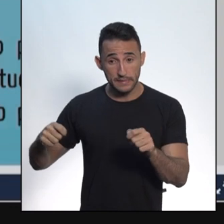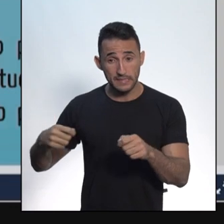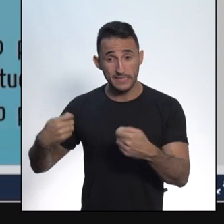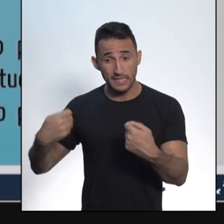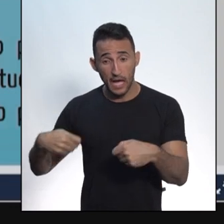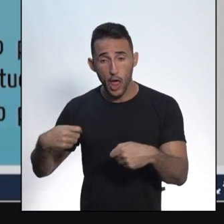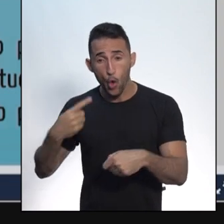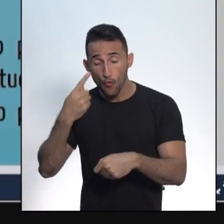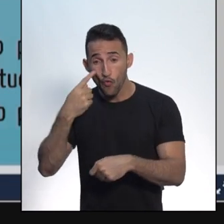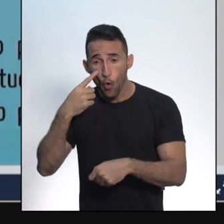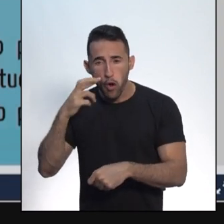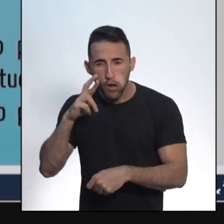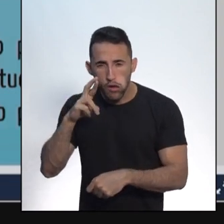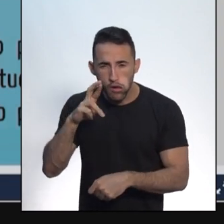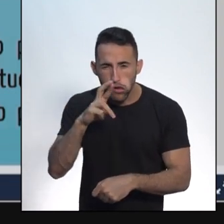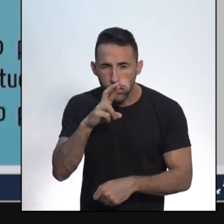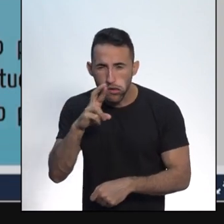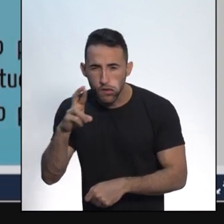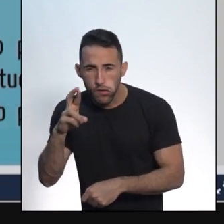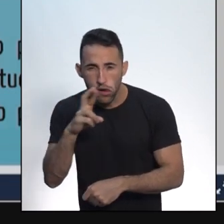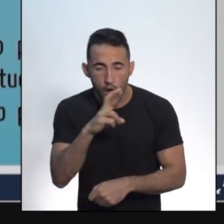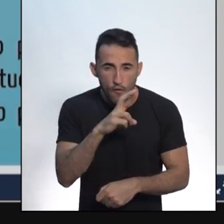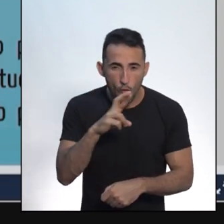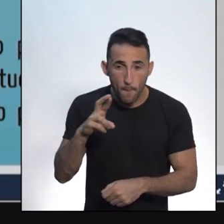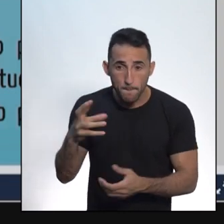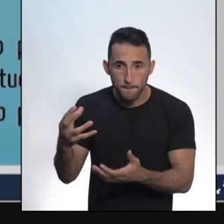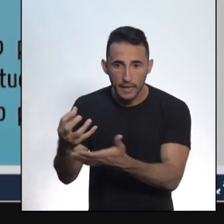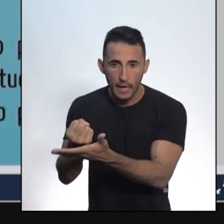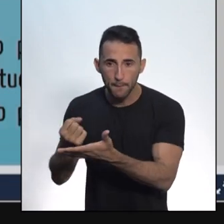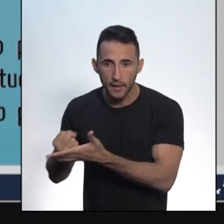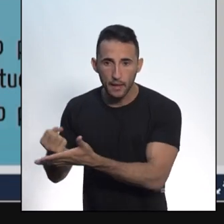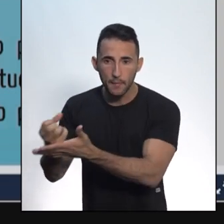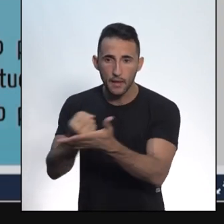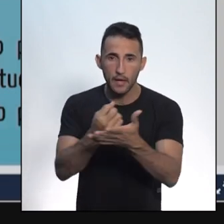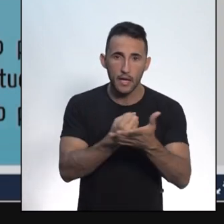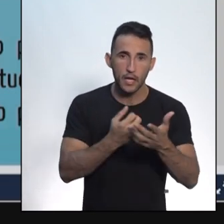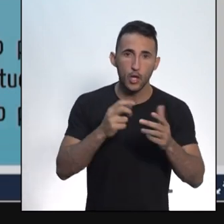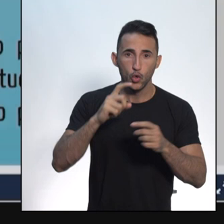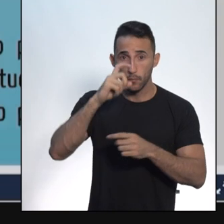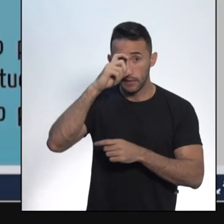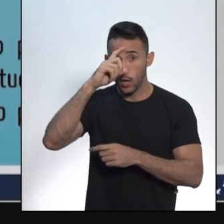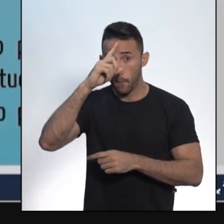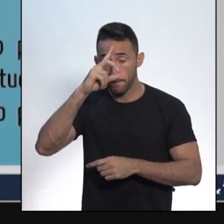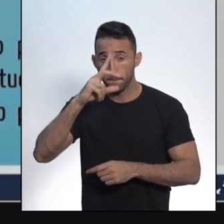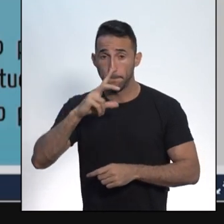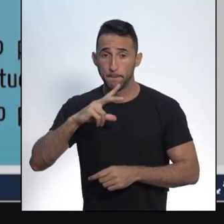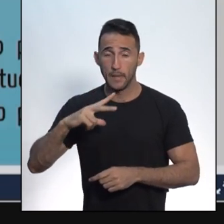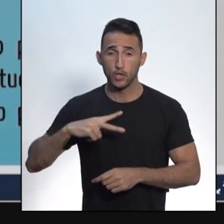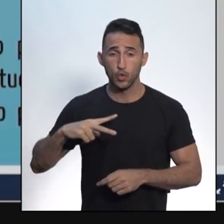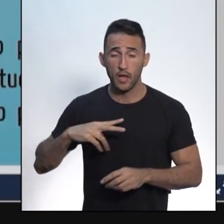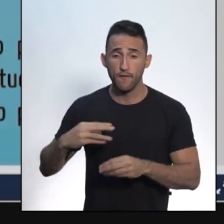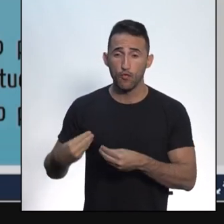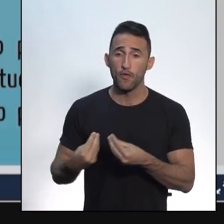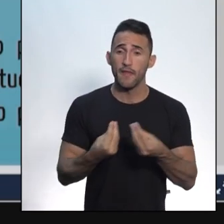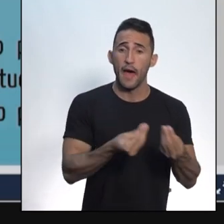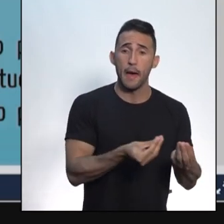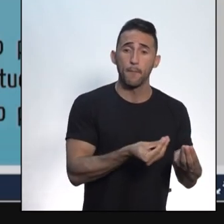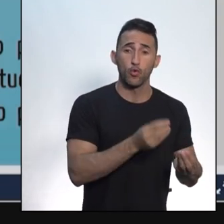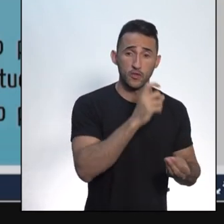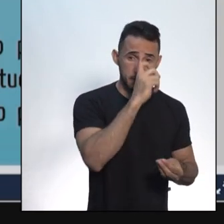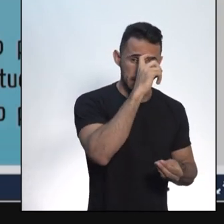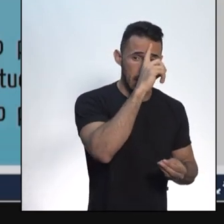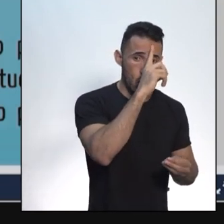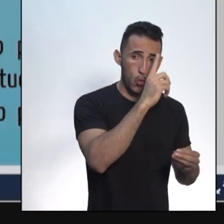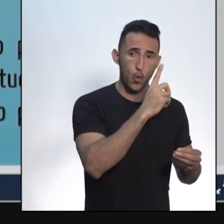confiscar esses respiradores mecânicos dos hospitais particulares e colocá-los em hospitais públicos,